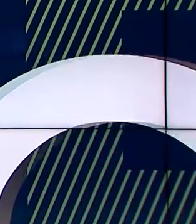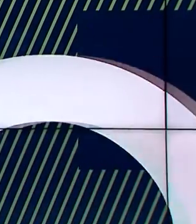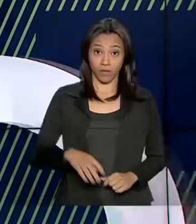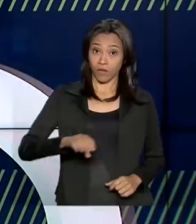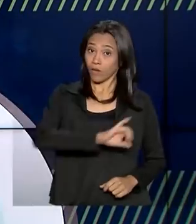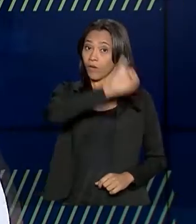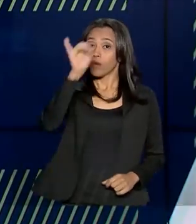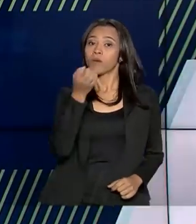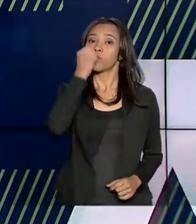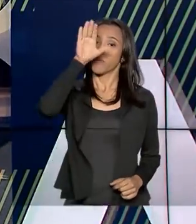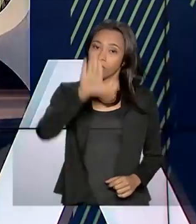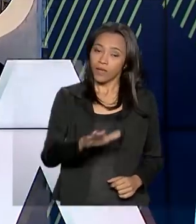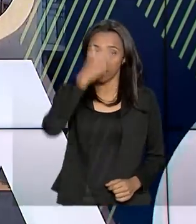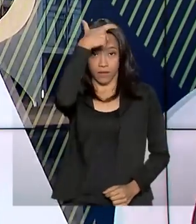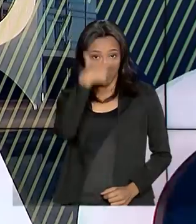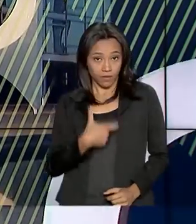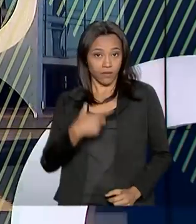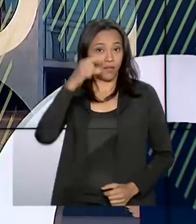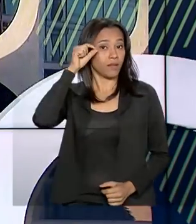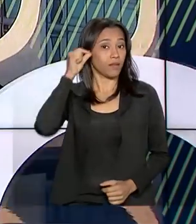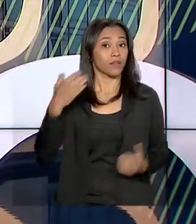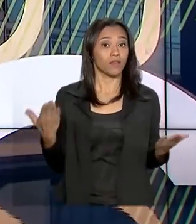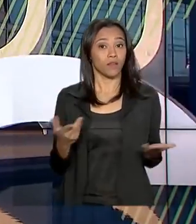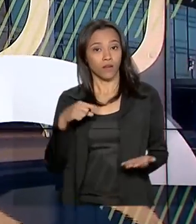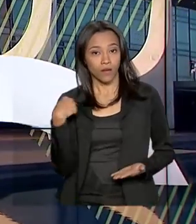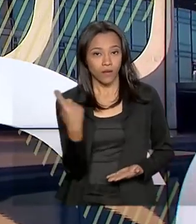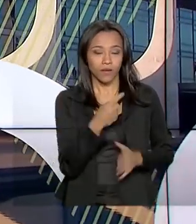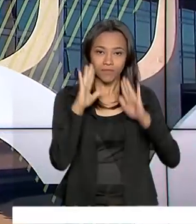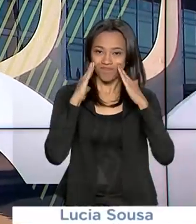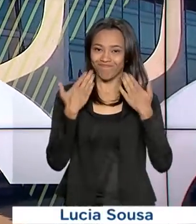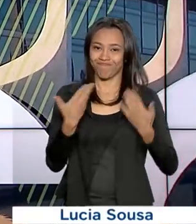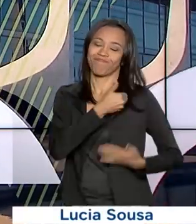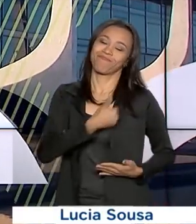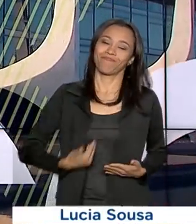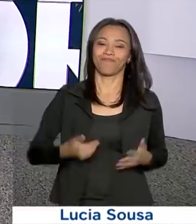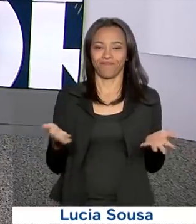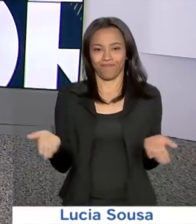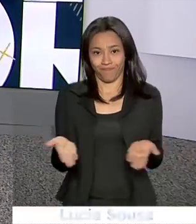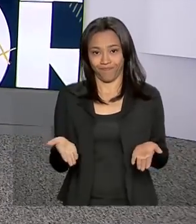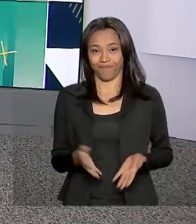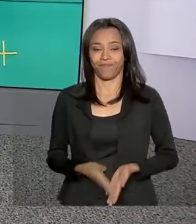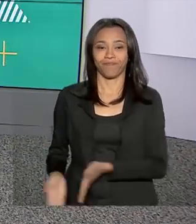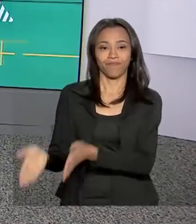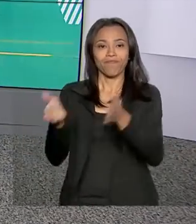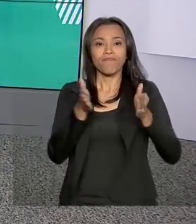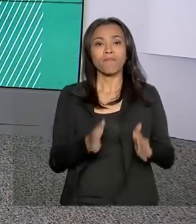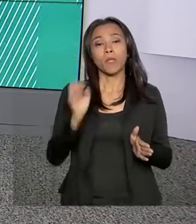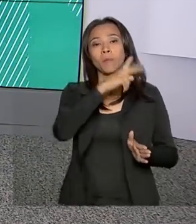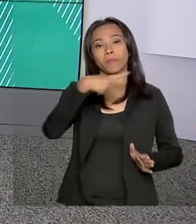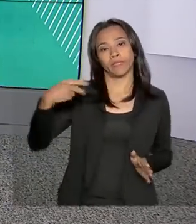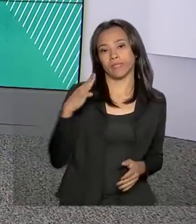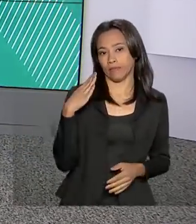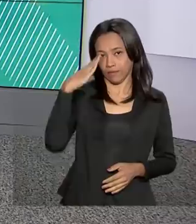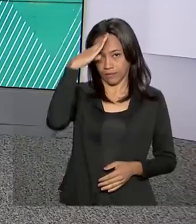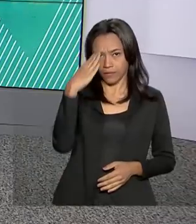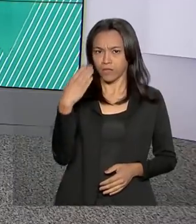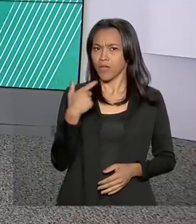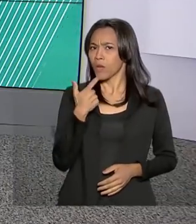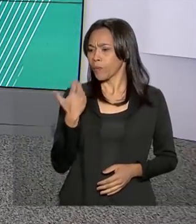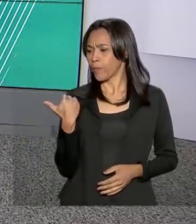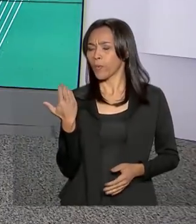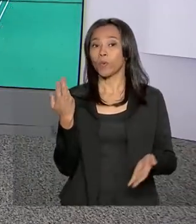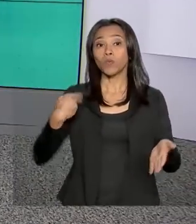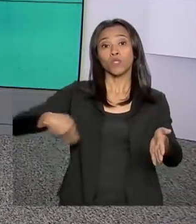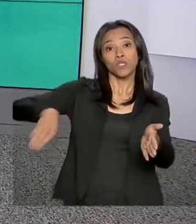Olá, boa tarde. Eu sou Roberto Camargo e estamos no ar com o governo agora. O presidente Jair Bolsonaro chegou há